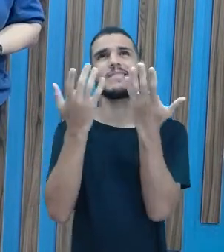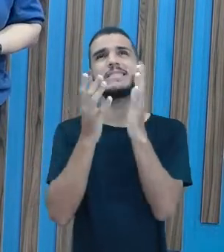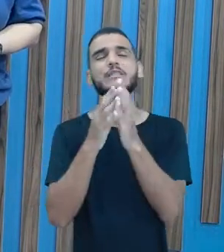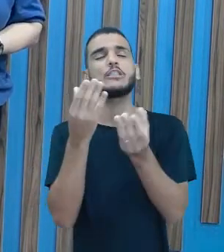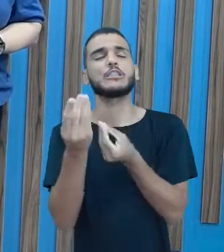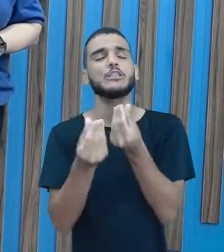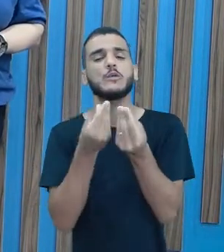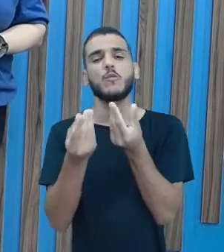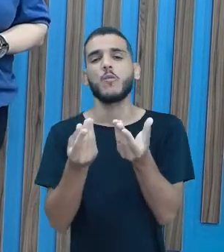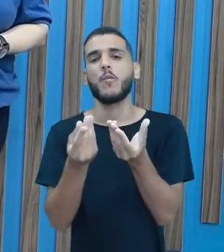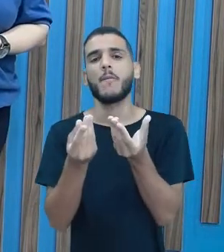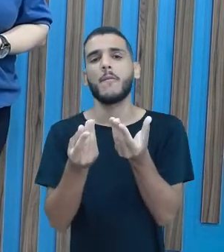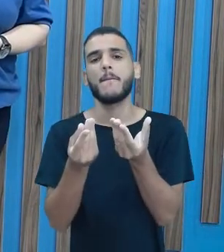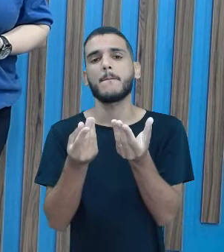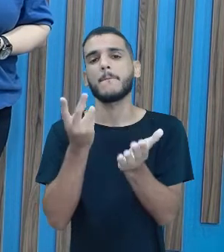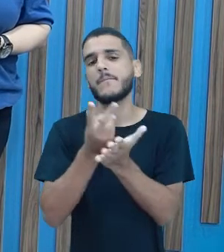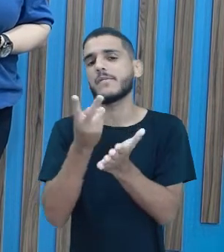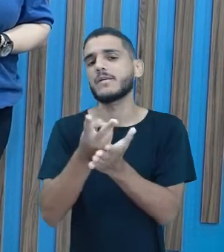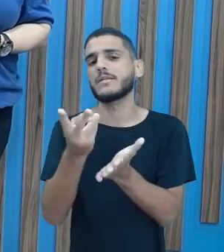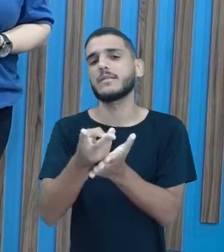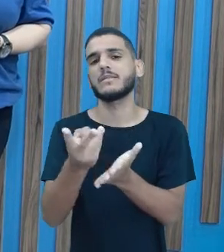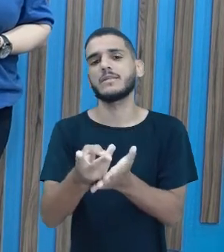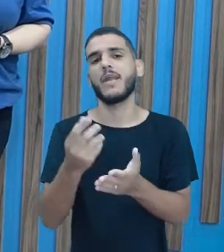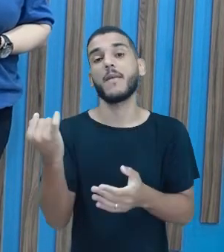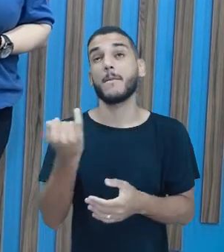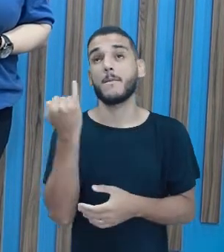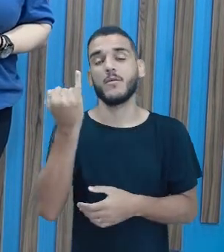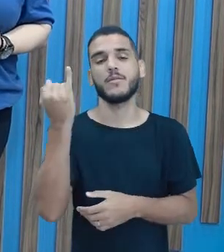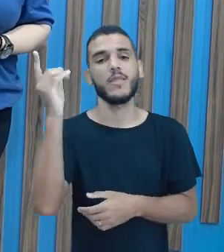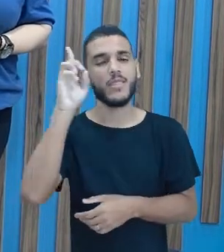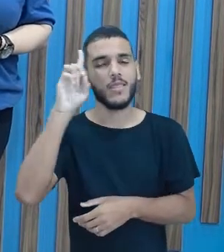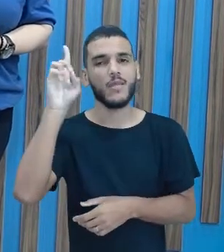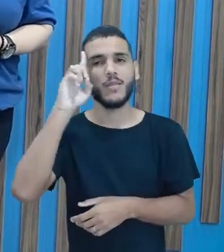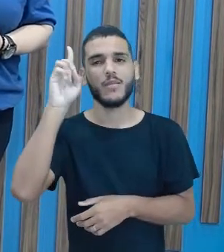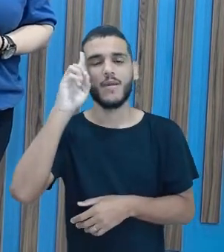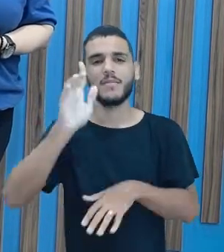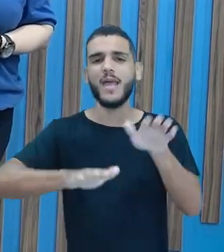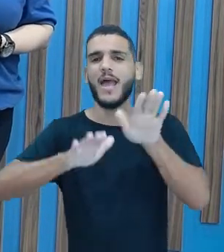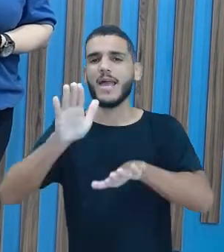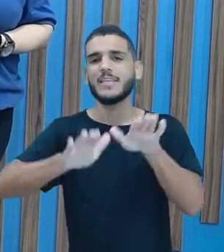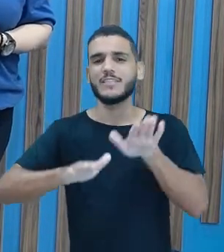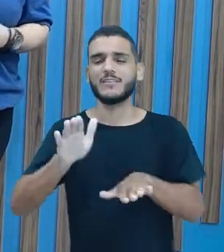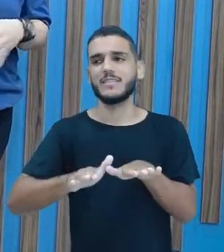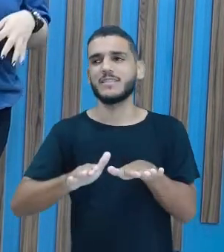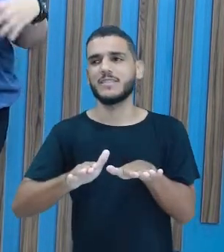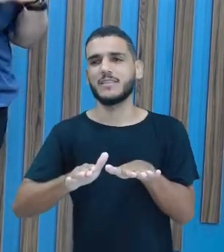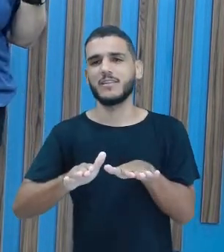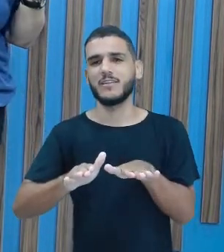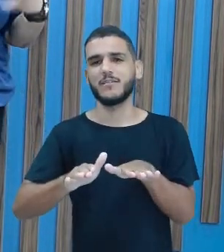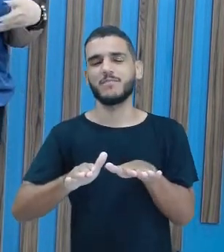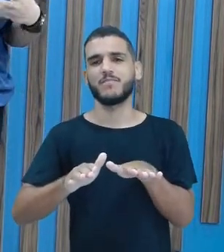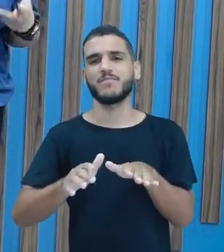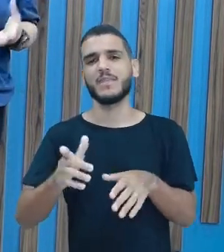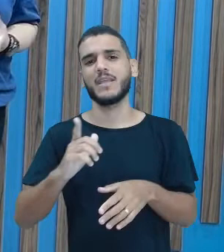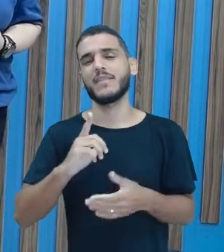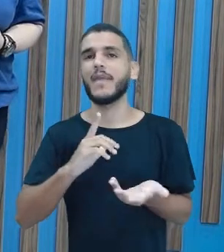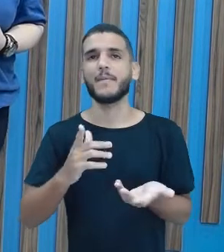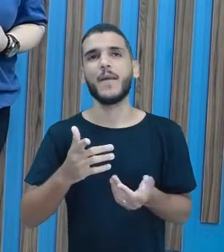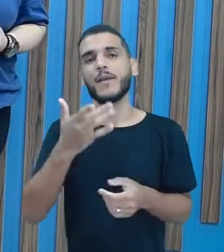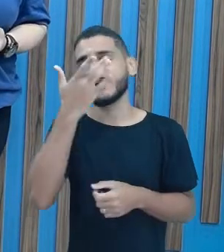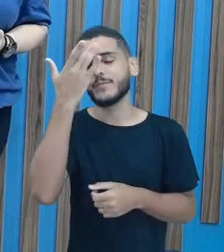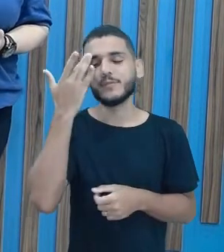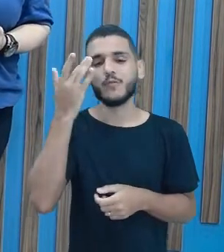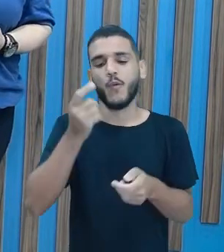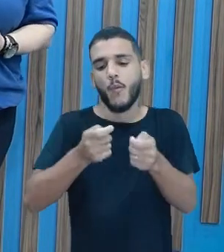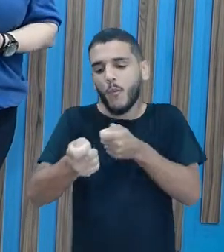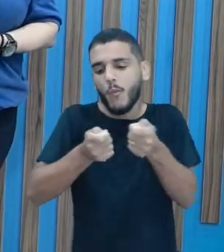esse recurso tão importante no nosso dia a dia. Às vezes, por conta de racionamento de água,